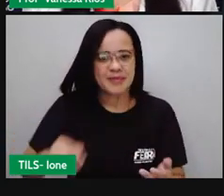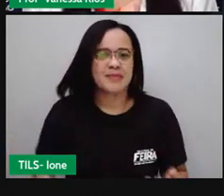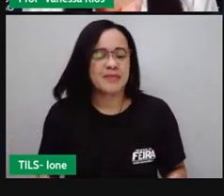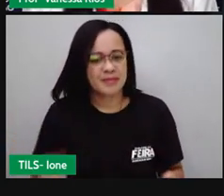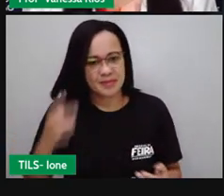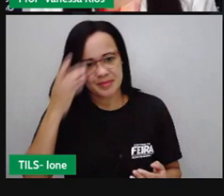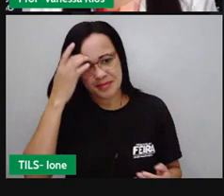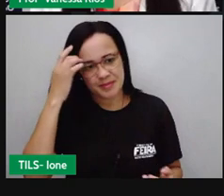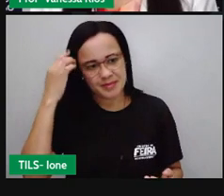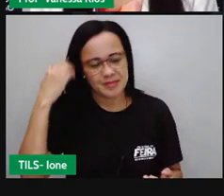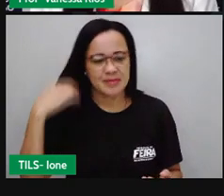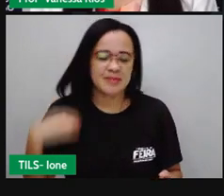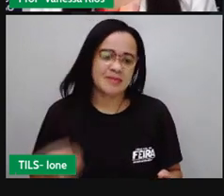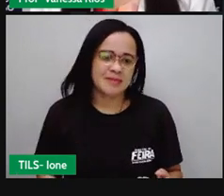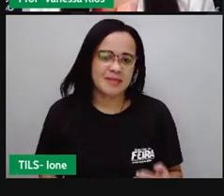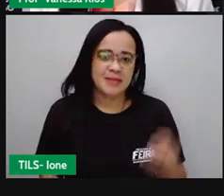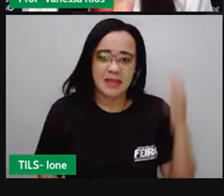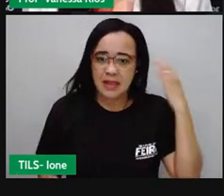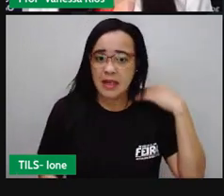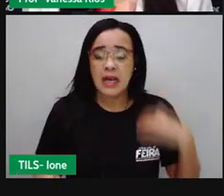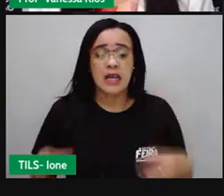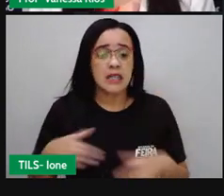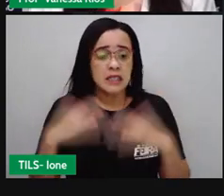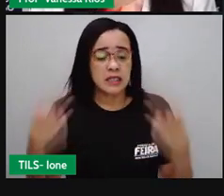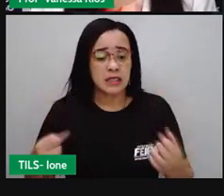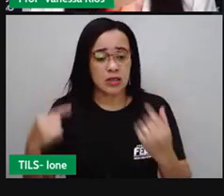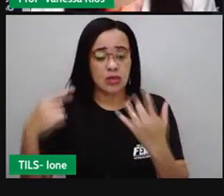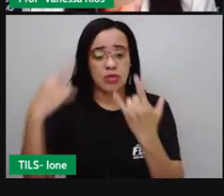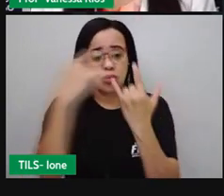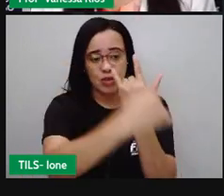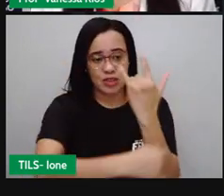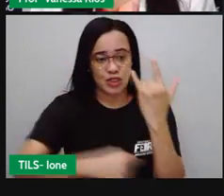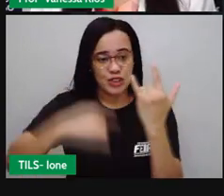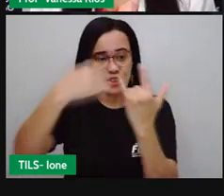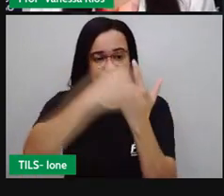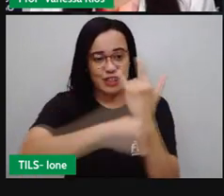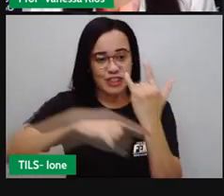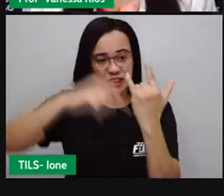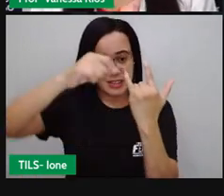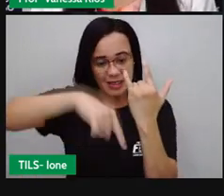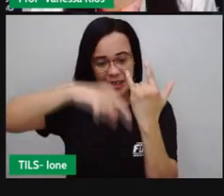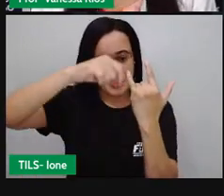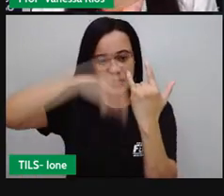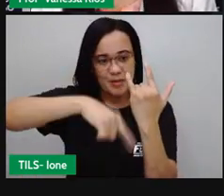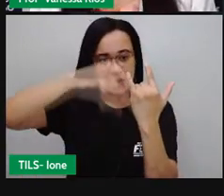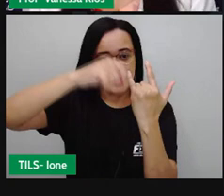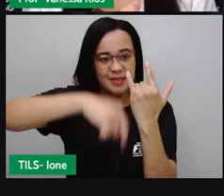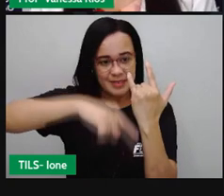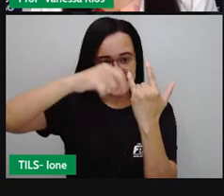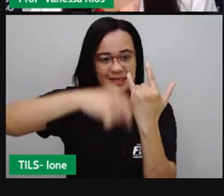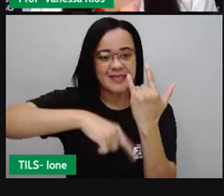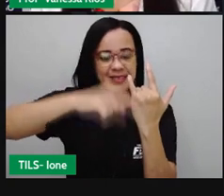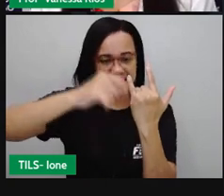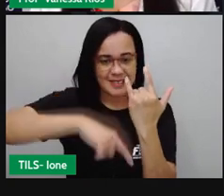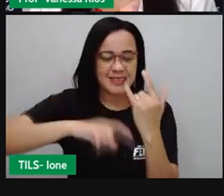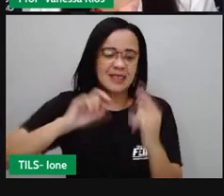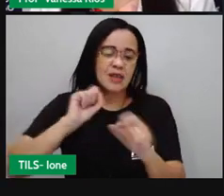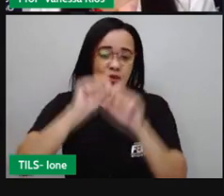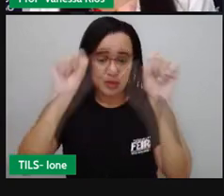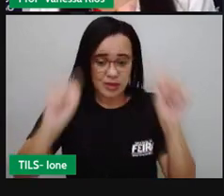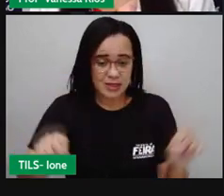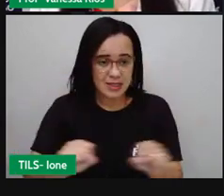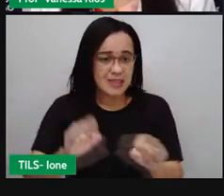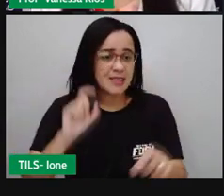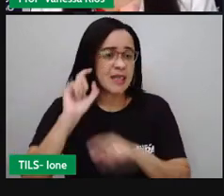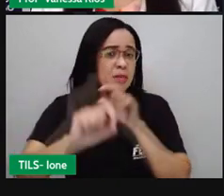Então, nosso sistema urinário, ou também chamado em alguns momentos de aparelho urinário, é responsável pela